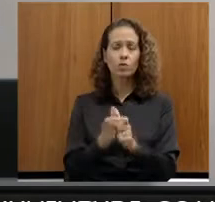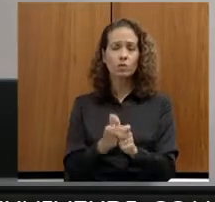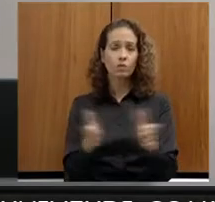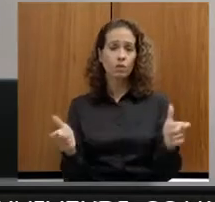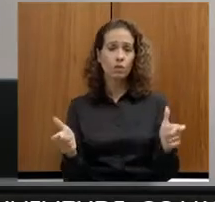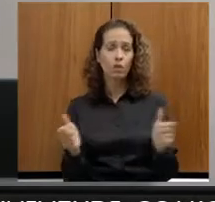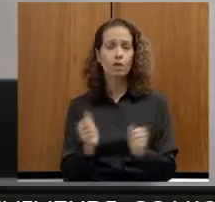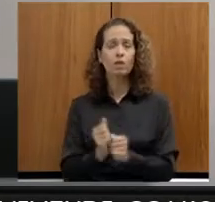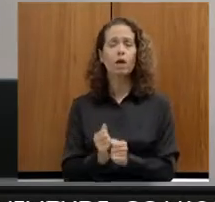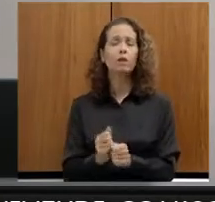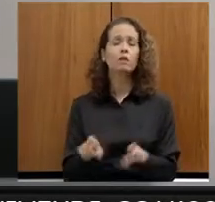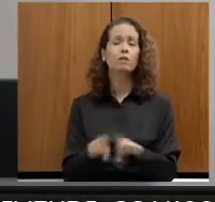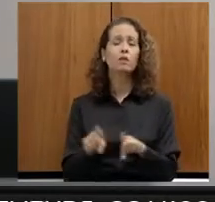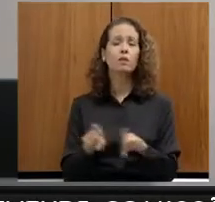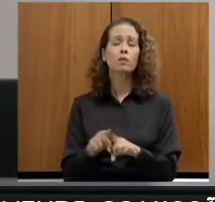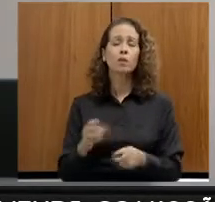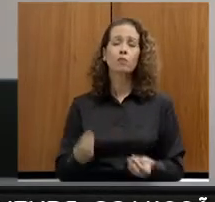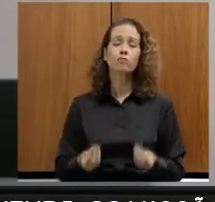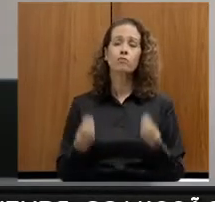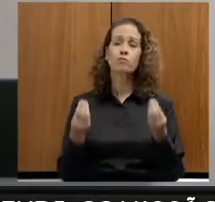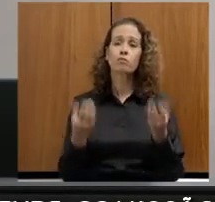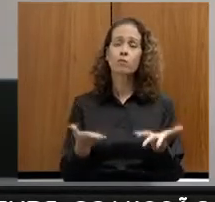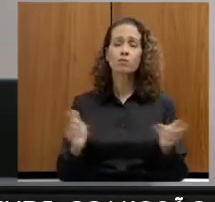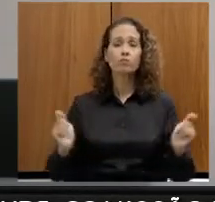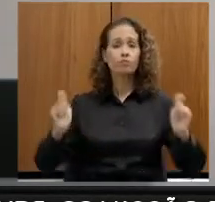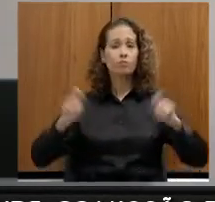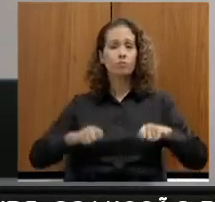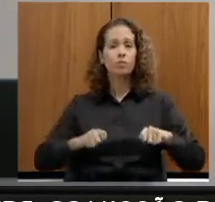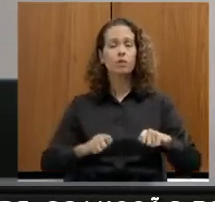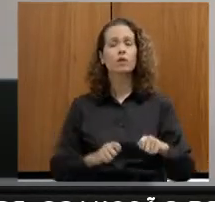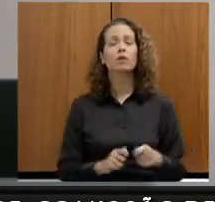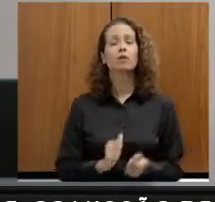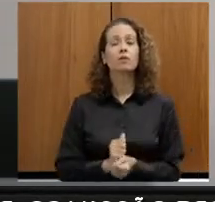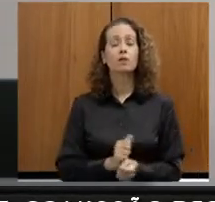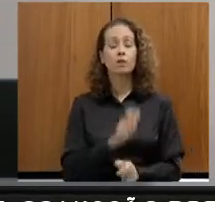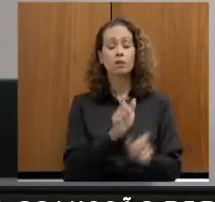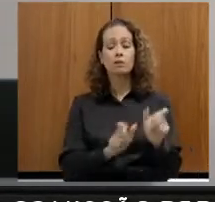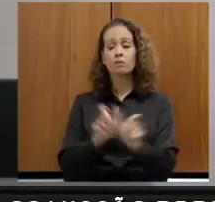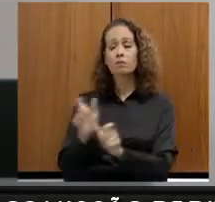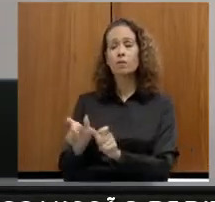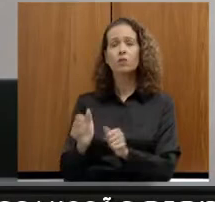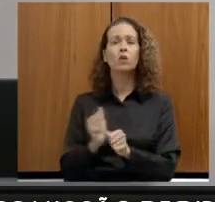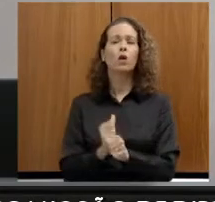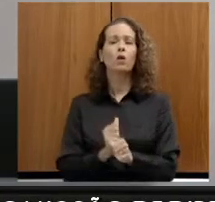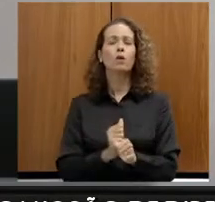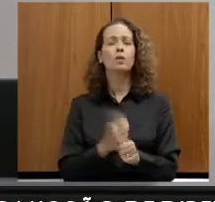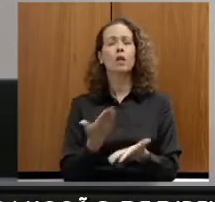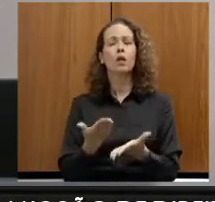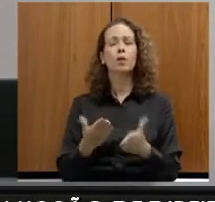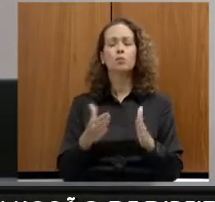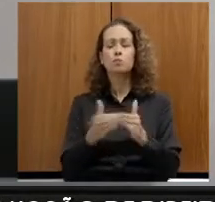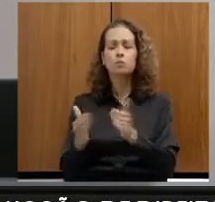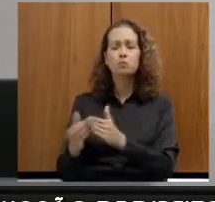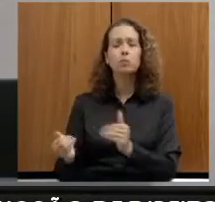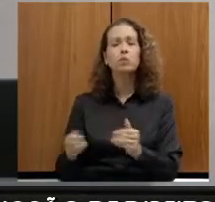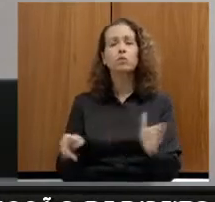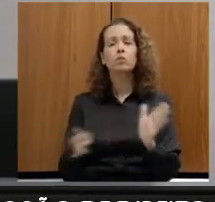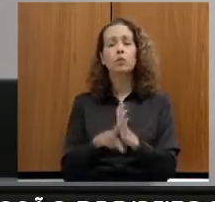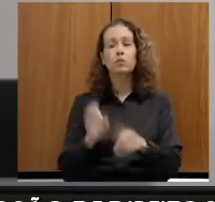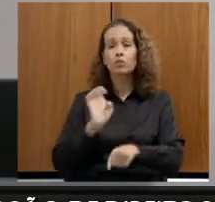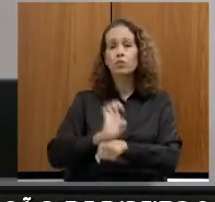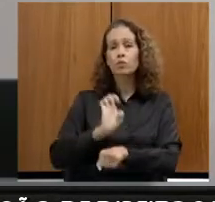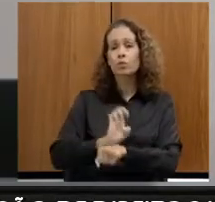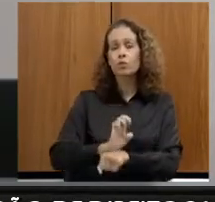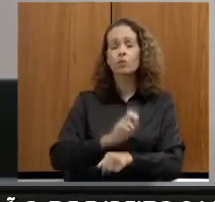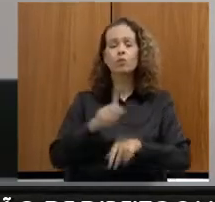garantir as condições necessárias ao atendimento das demandas sociais no Estado. especialmente públicos mais vulneráveis.